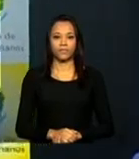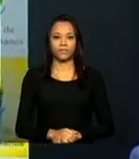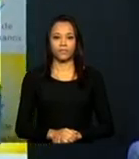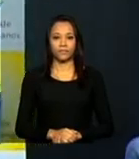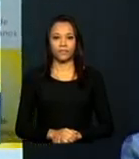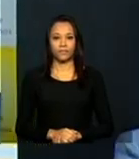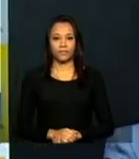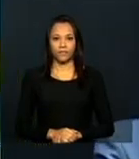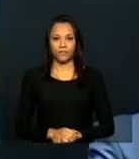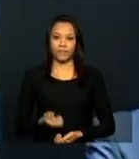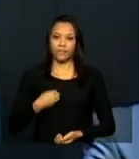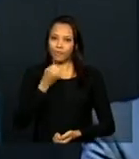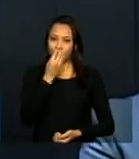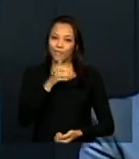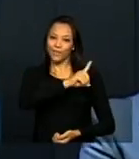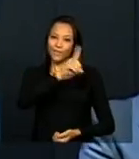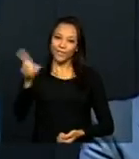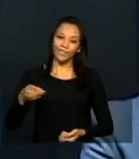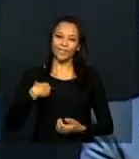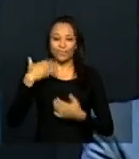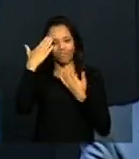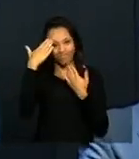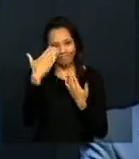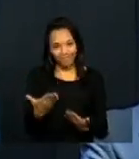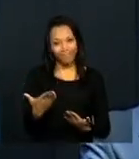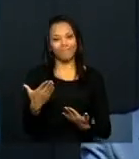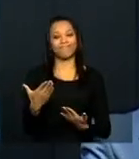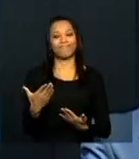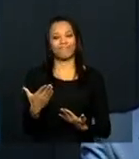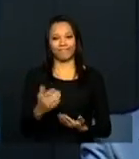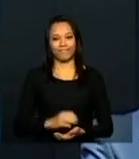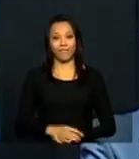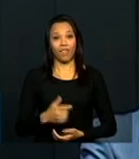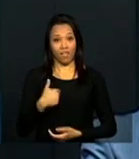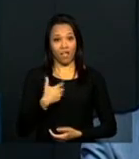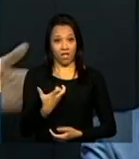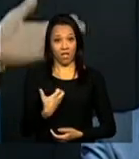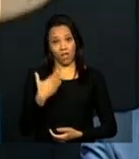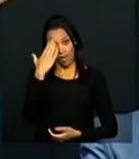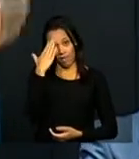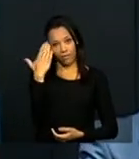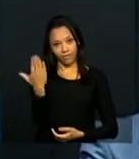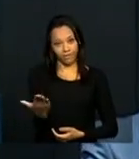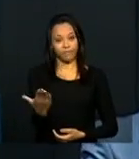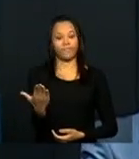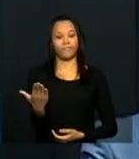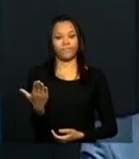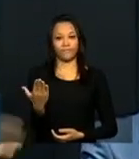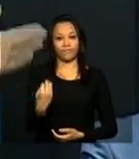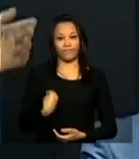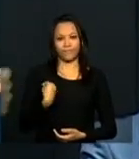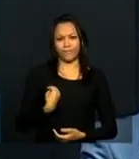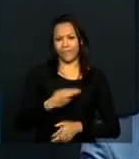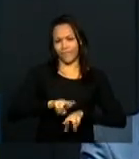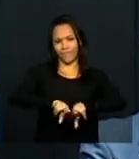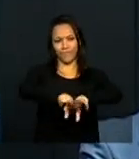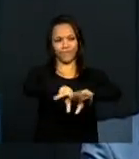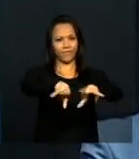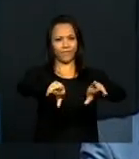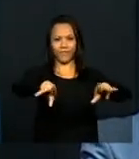Bom, muito bom dia, muito obrigado. Queria agradecer a presença de tantas pessoas,